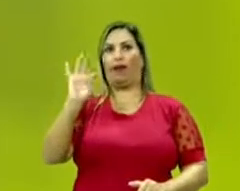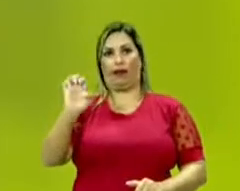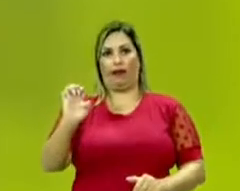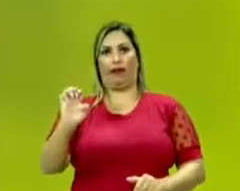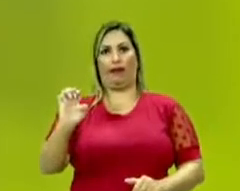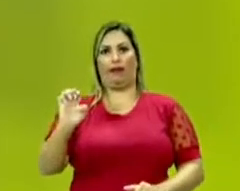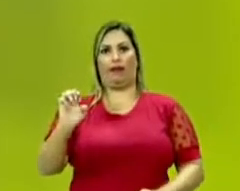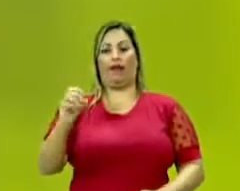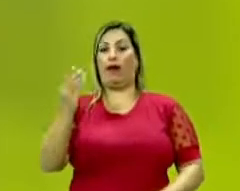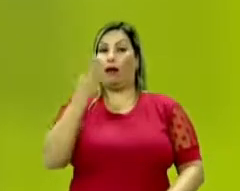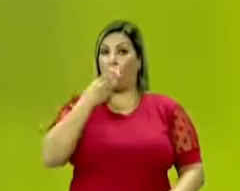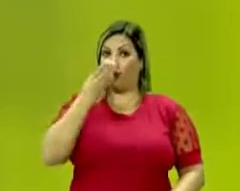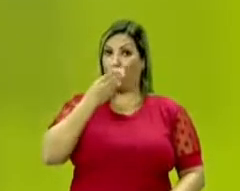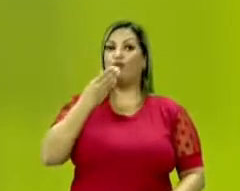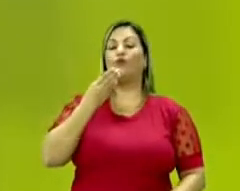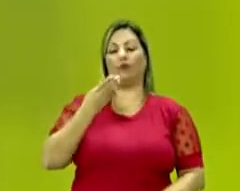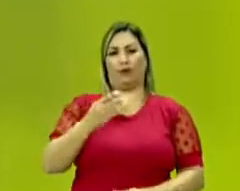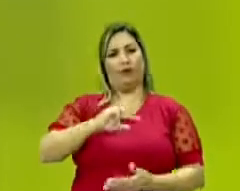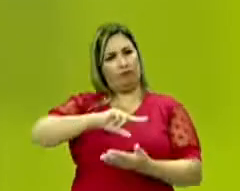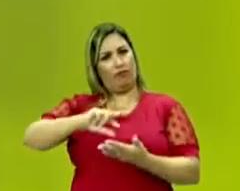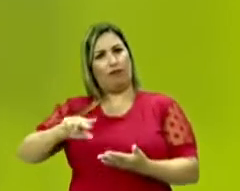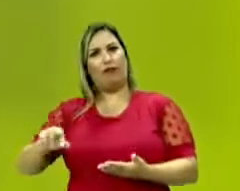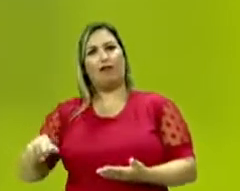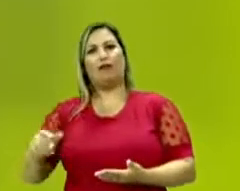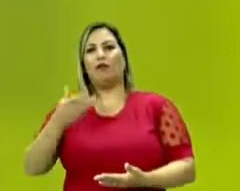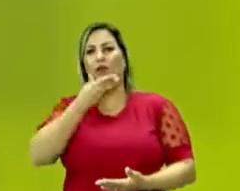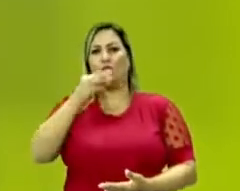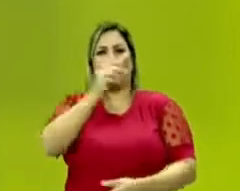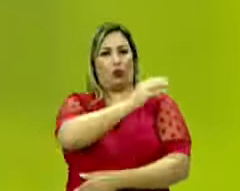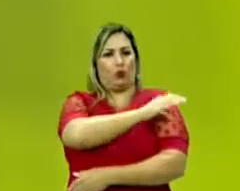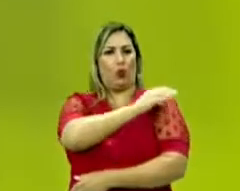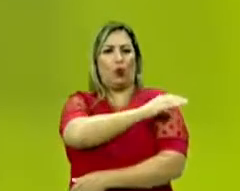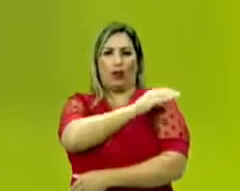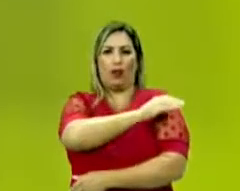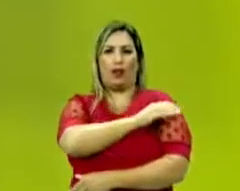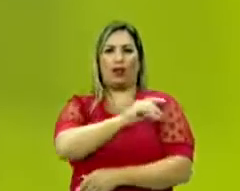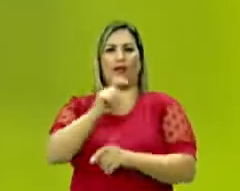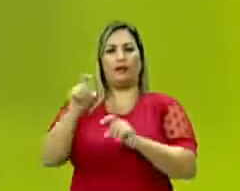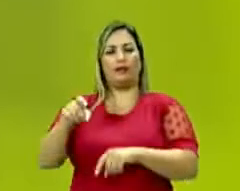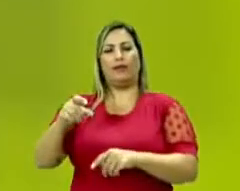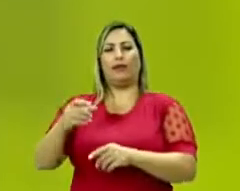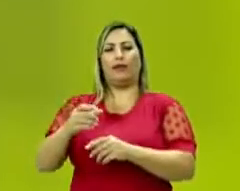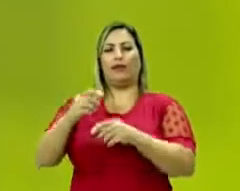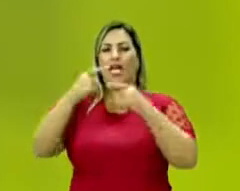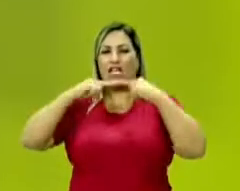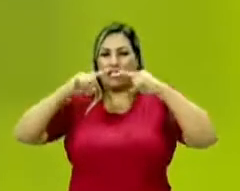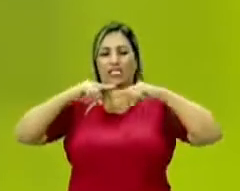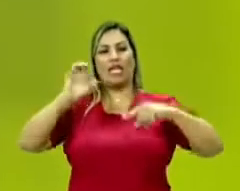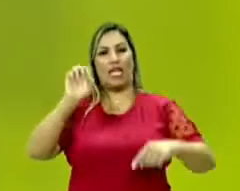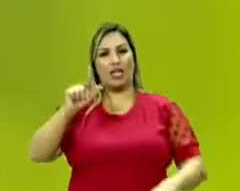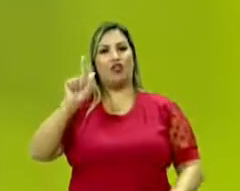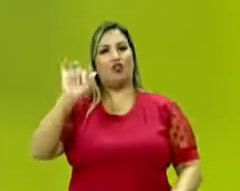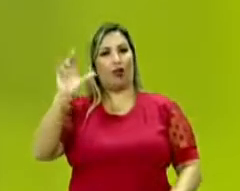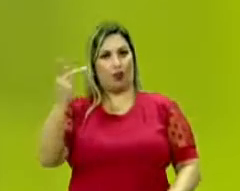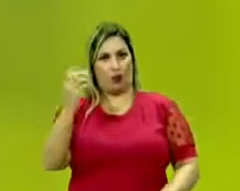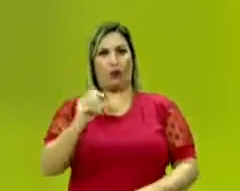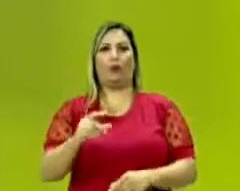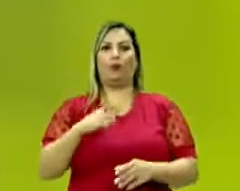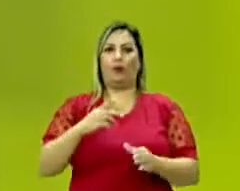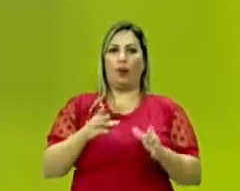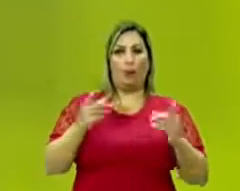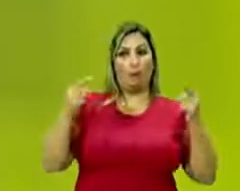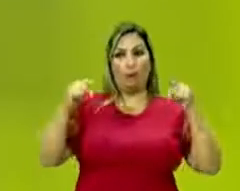açucareira. Daqueles remanescentes dos senhores de engenho. Paralela a essa demanda, essa